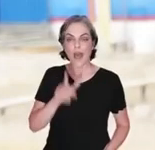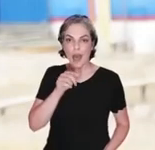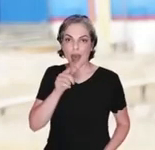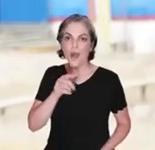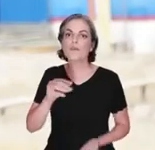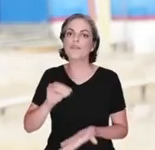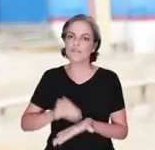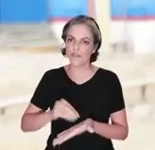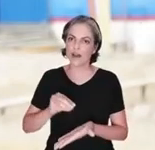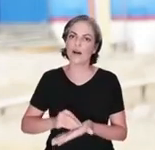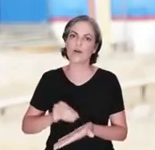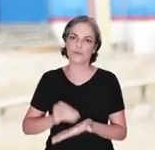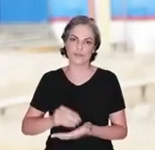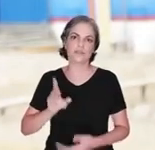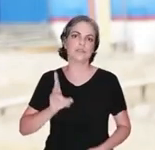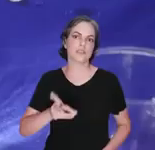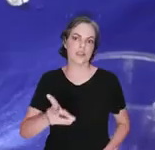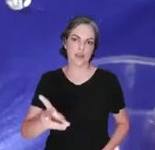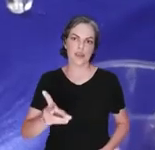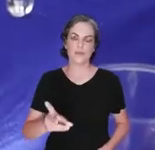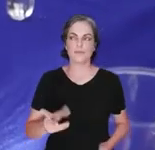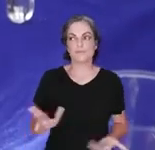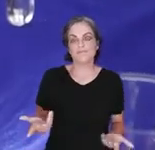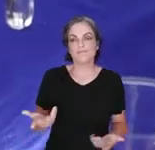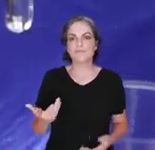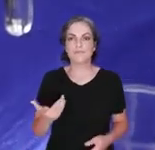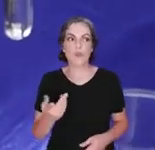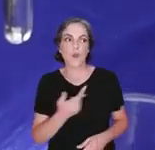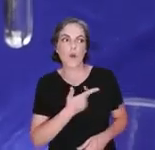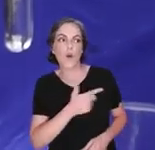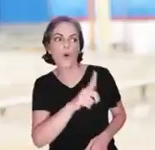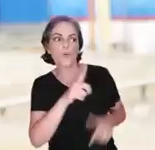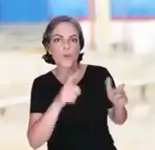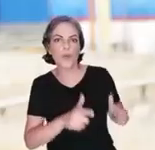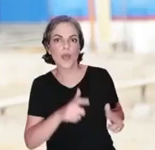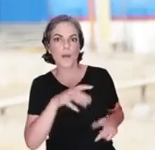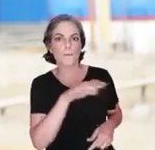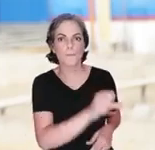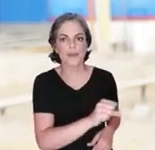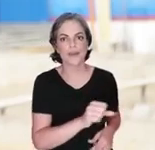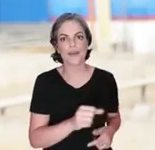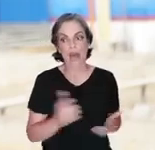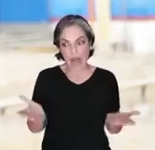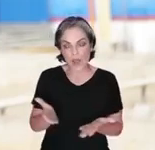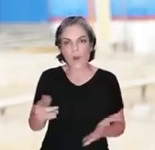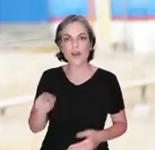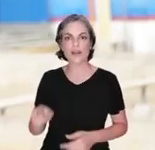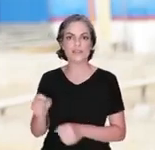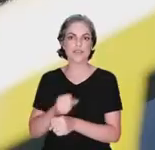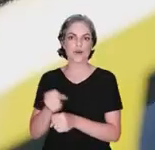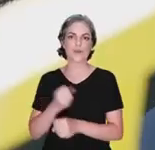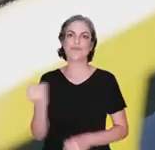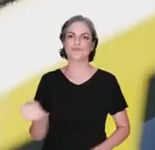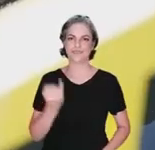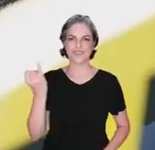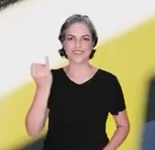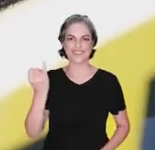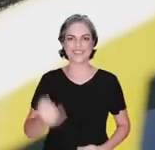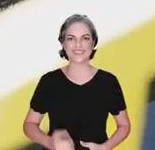E a água fica faltando, muitas das vezes, e tem que tirar de outro lugar, e isso vai ser um negócio importante para nós.